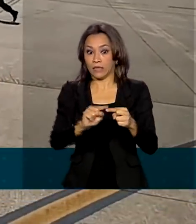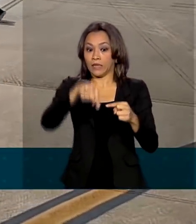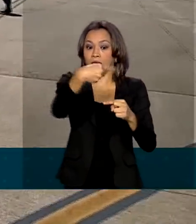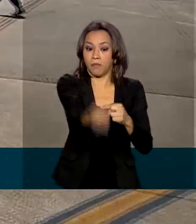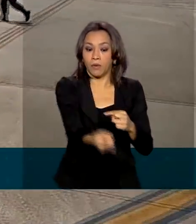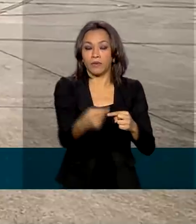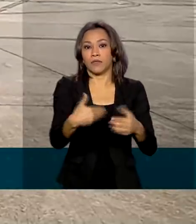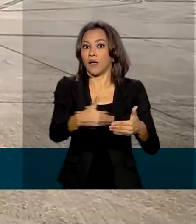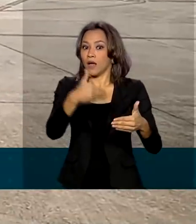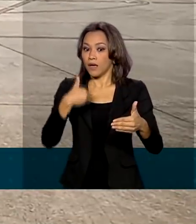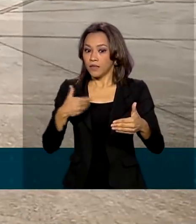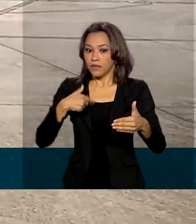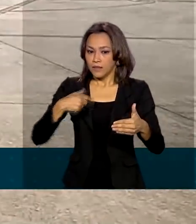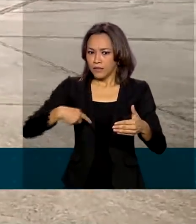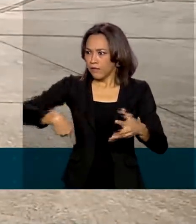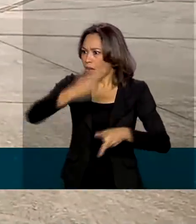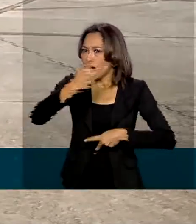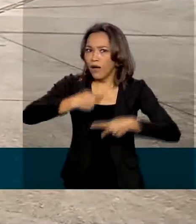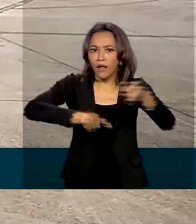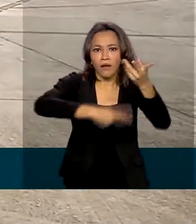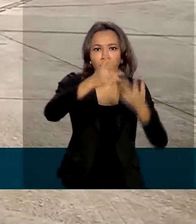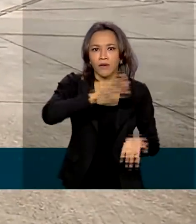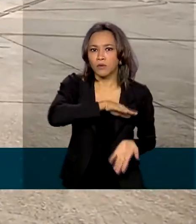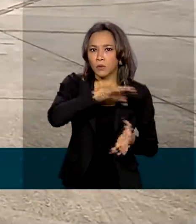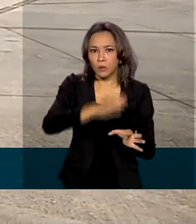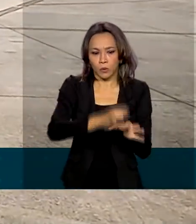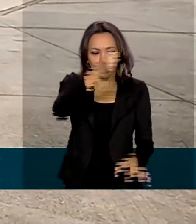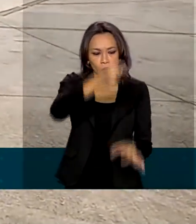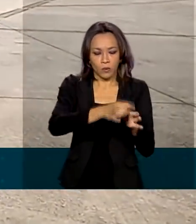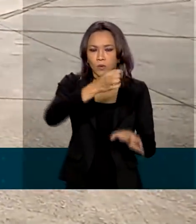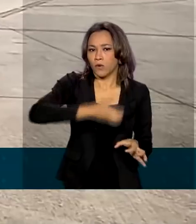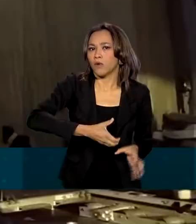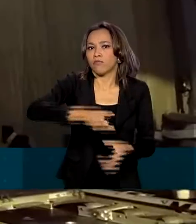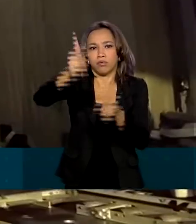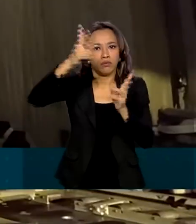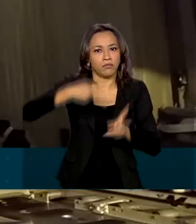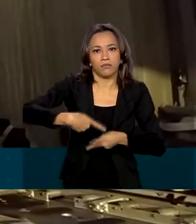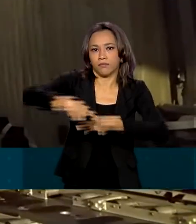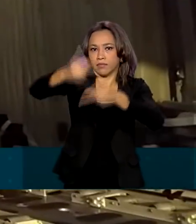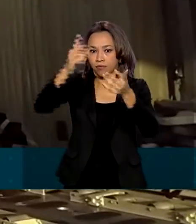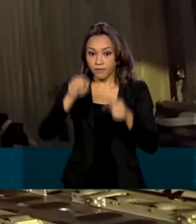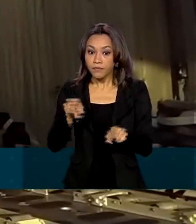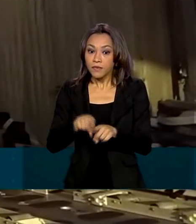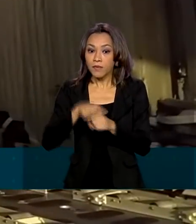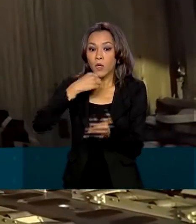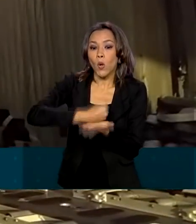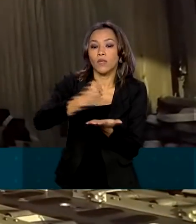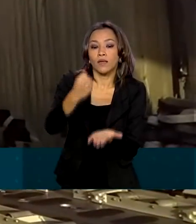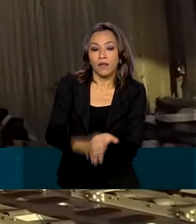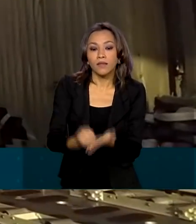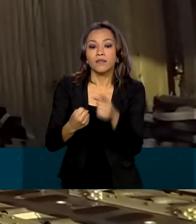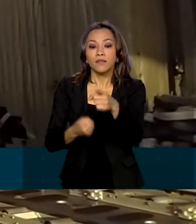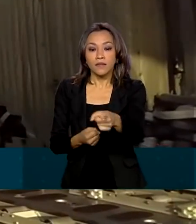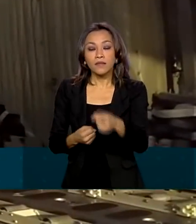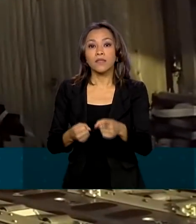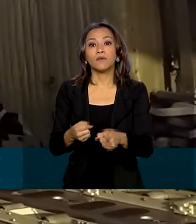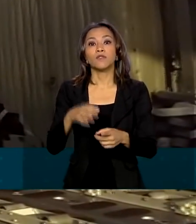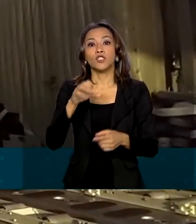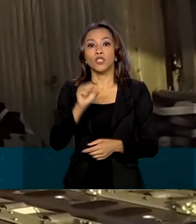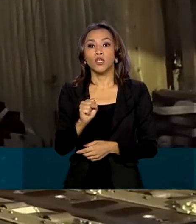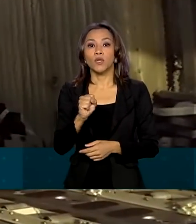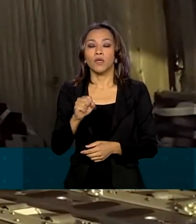tomou medidas como o envio de centenas de cilindros de oxigênio à capital amazonense e a contratação de micro-usinas geradoras de